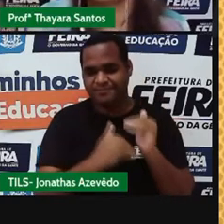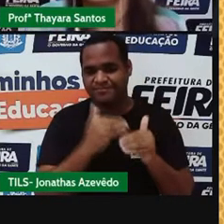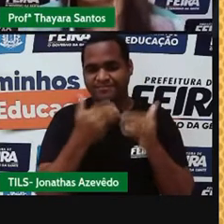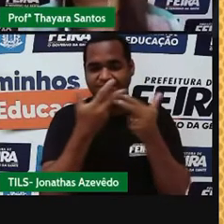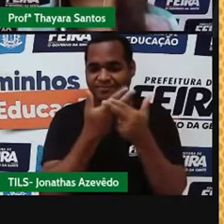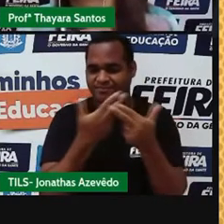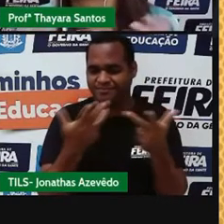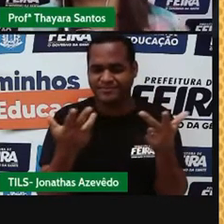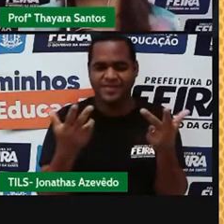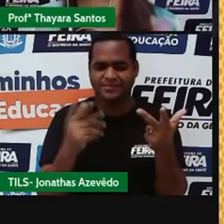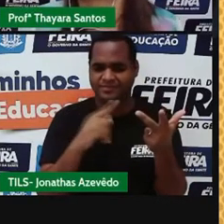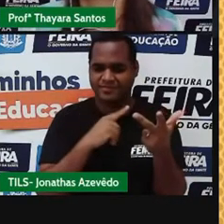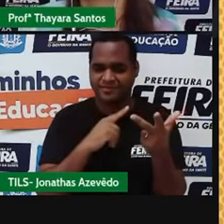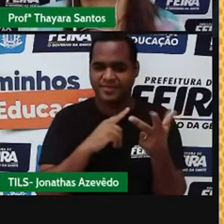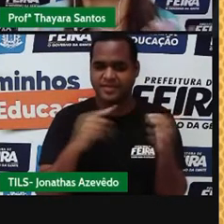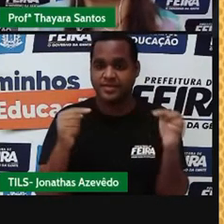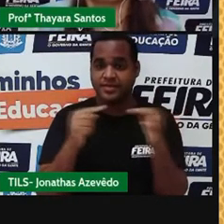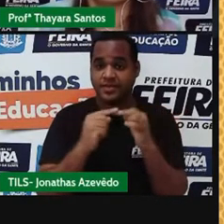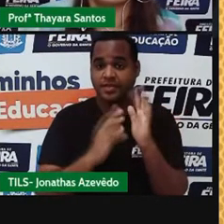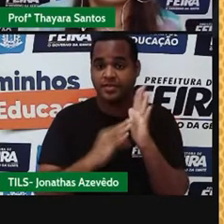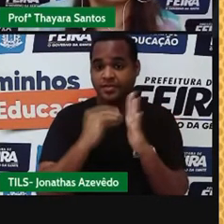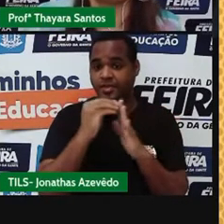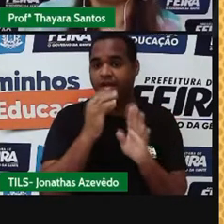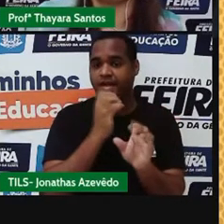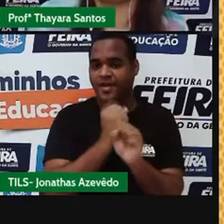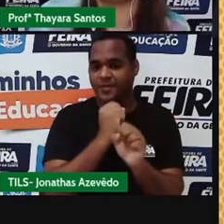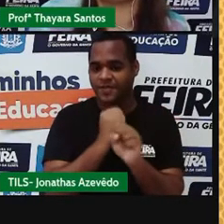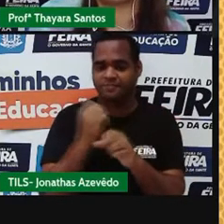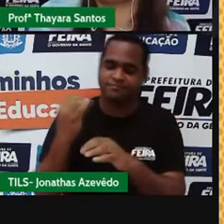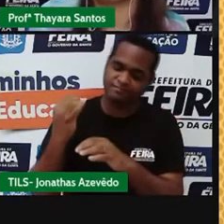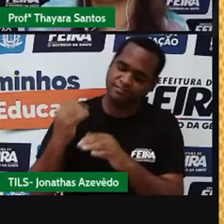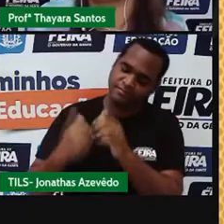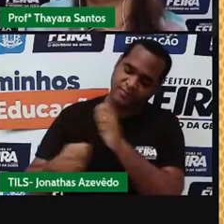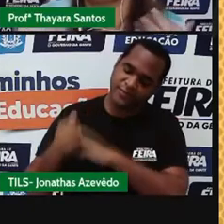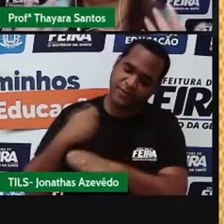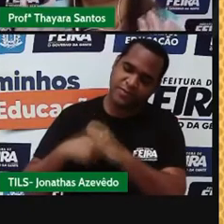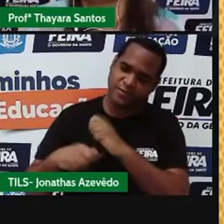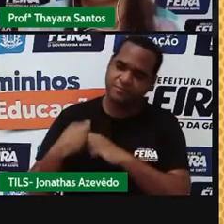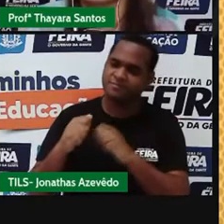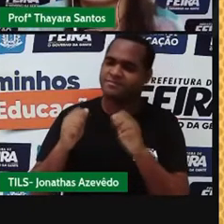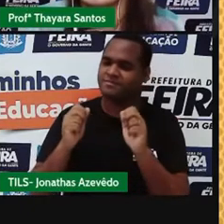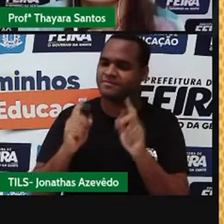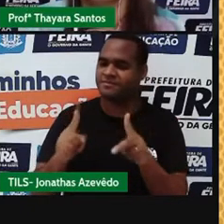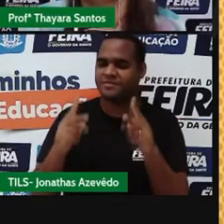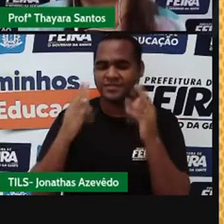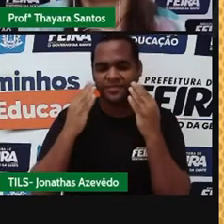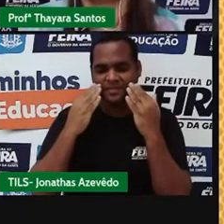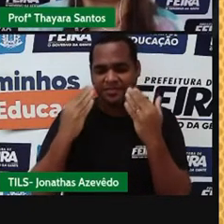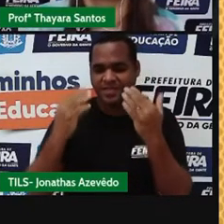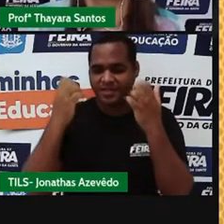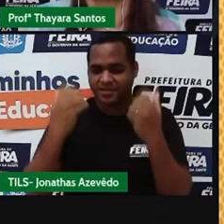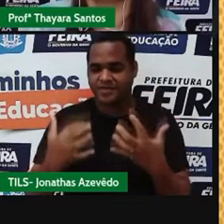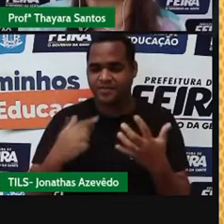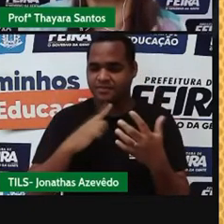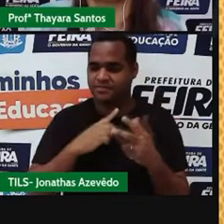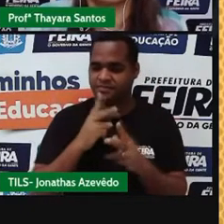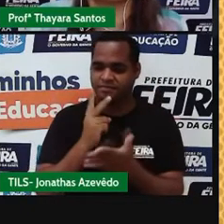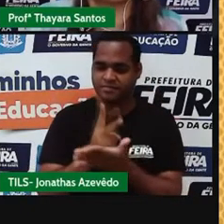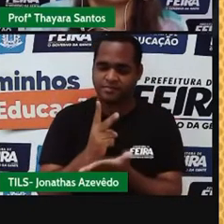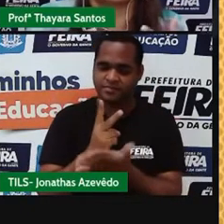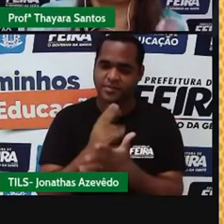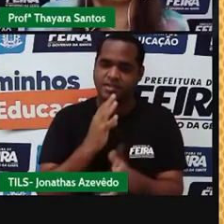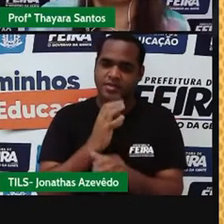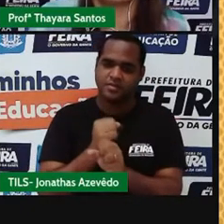de acordo com o seu número atômico. E a gente já viu que o número atômico ele representa a quantidade de